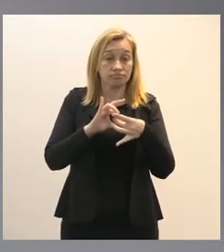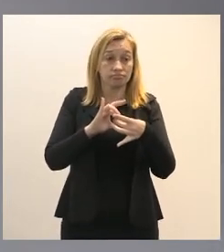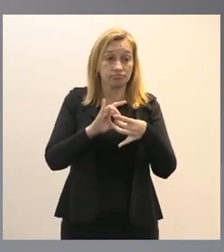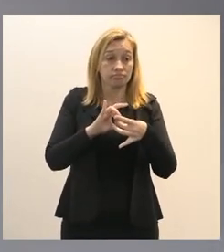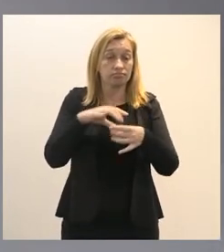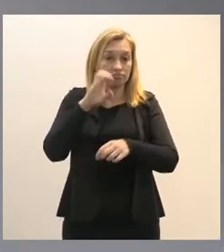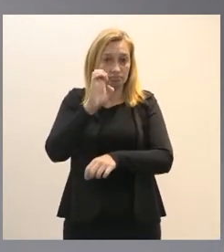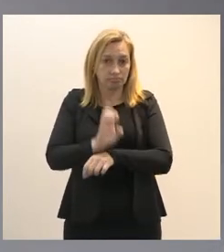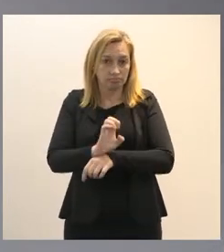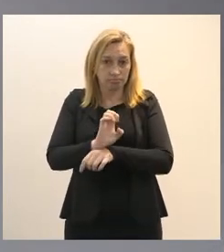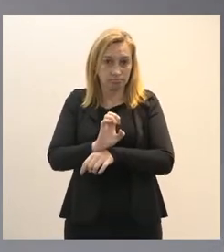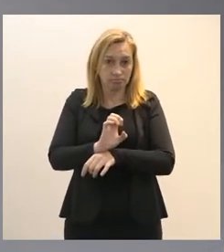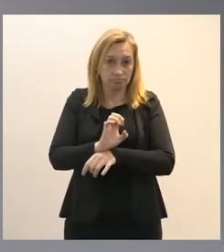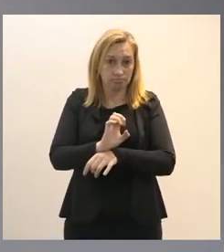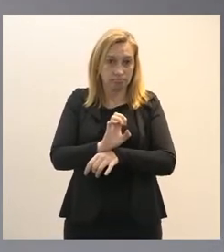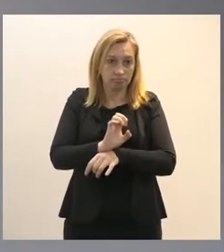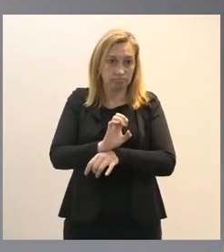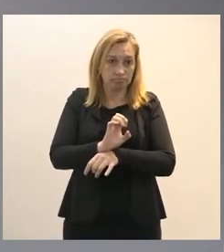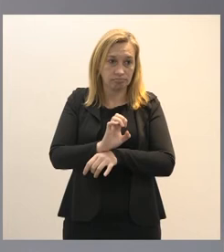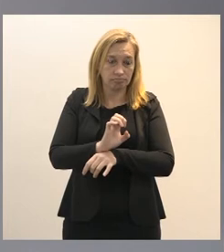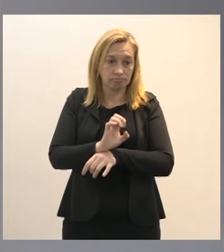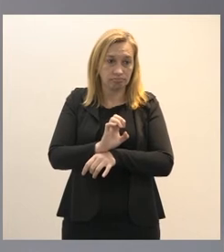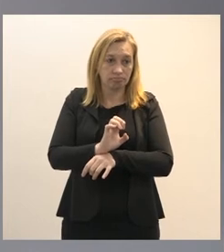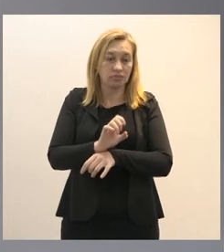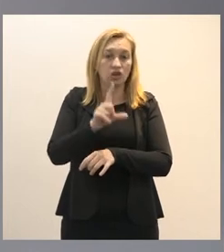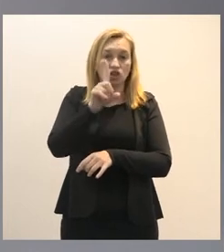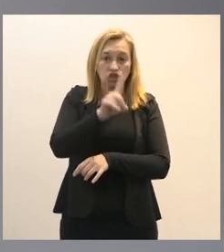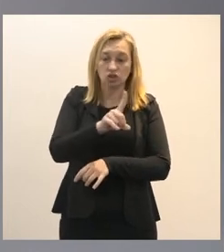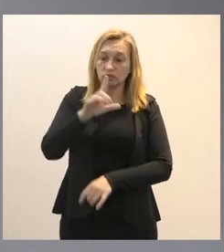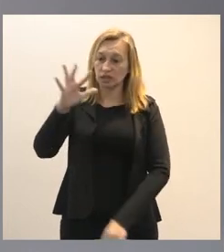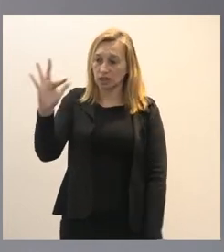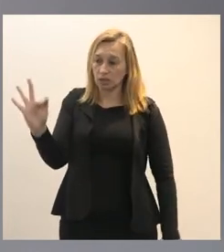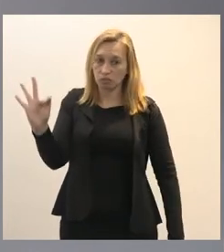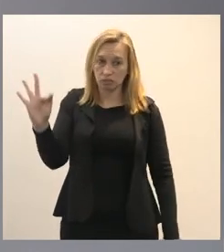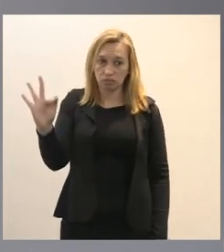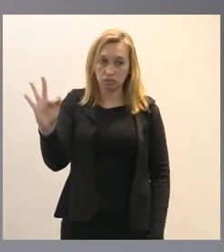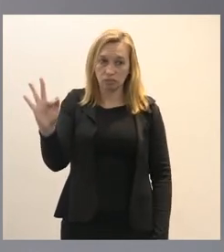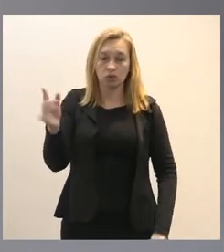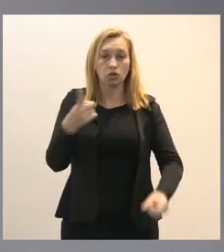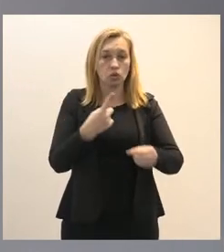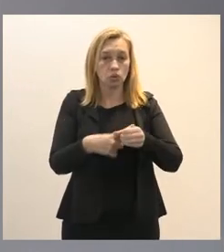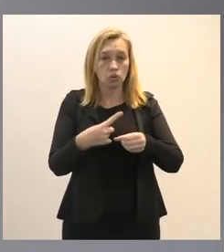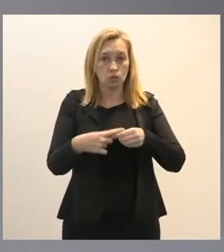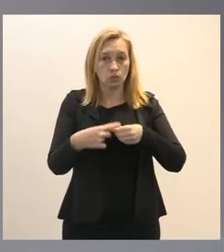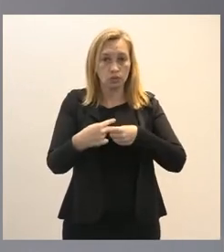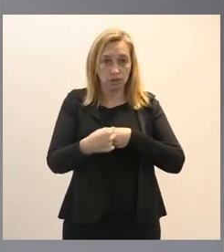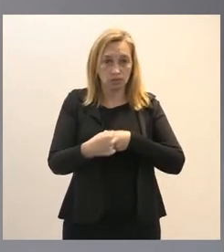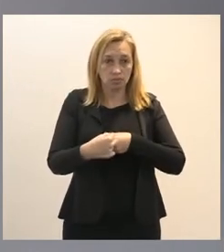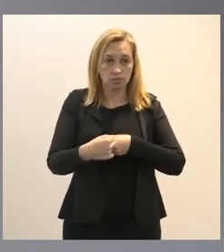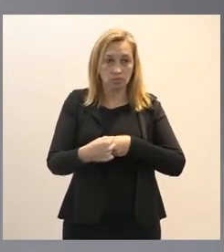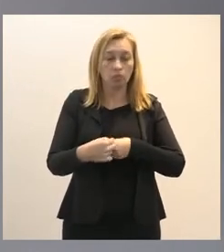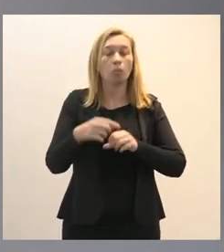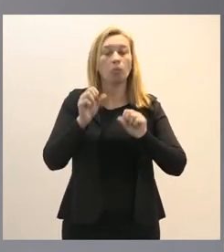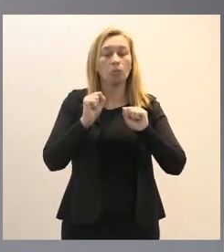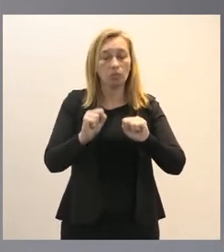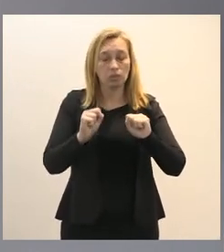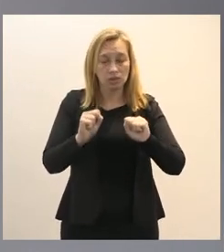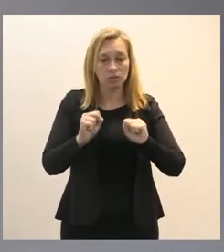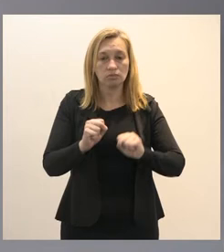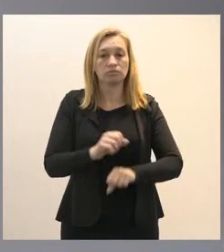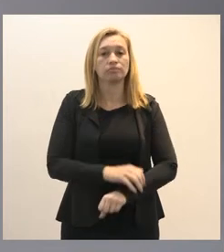Estados o Distrito Federal e os Municípios poderão